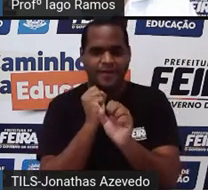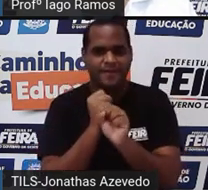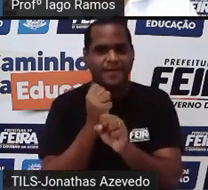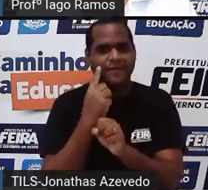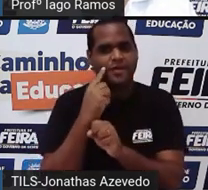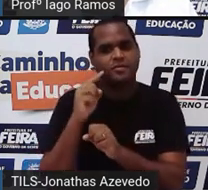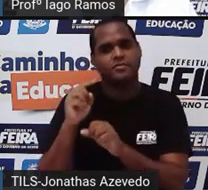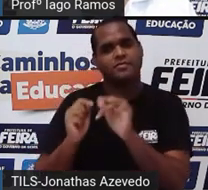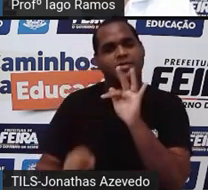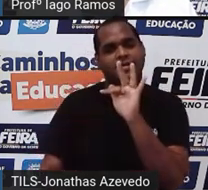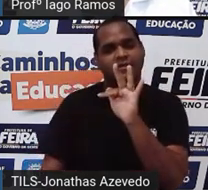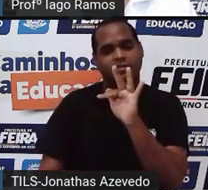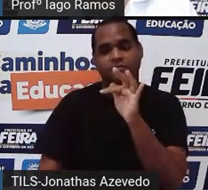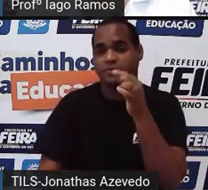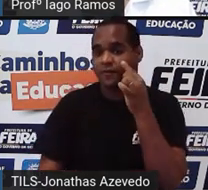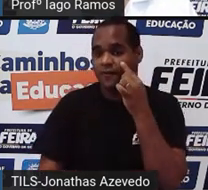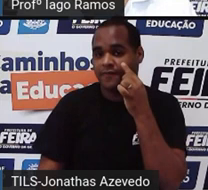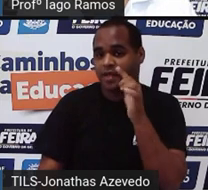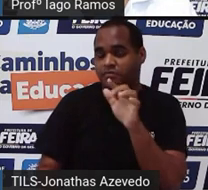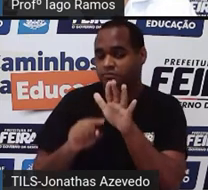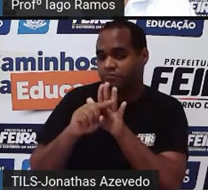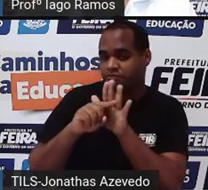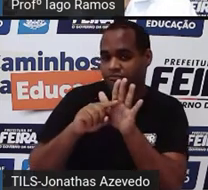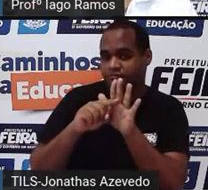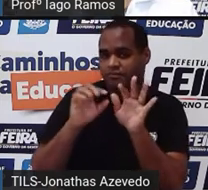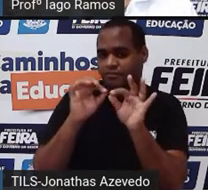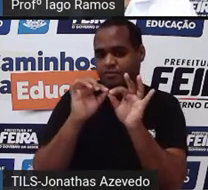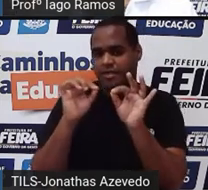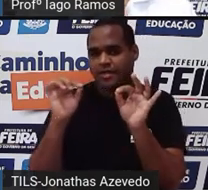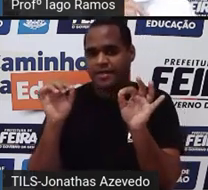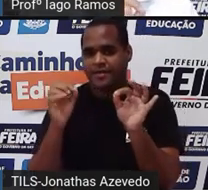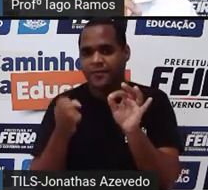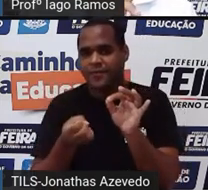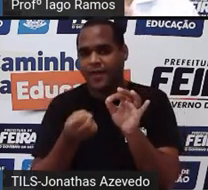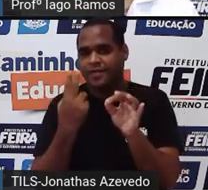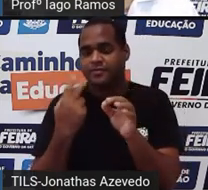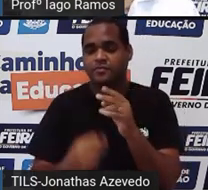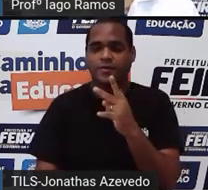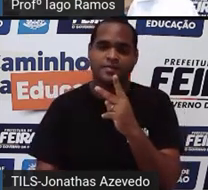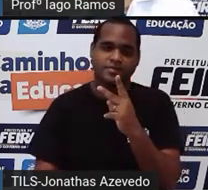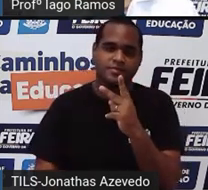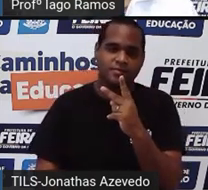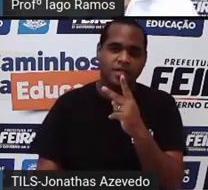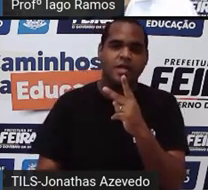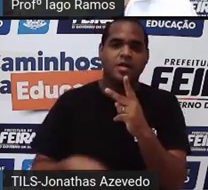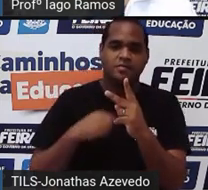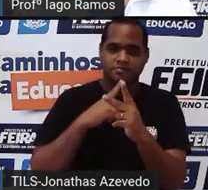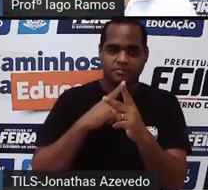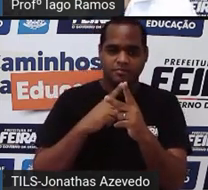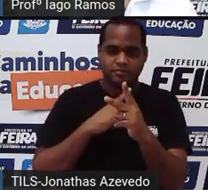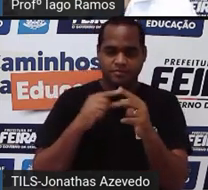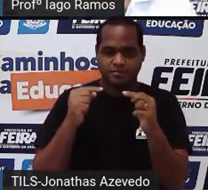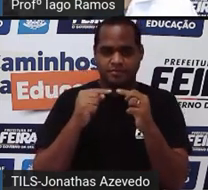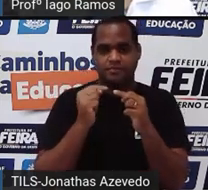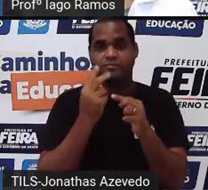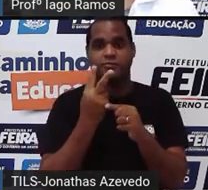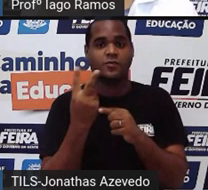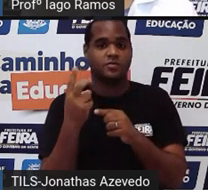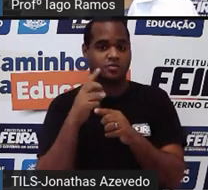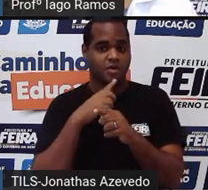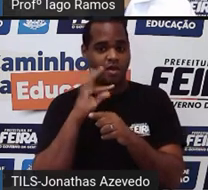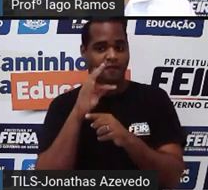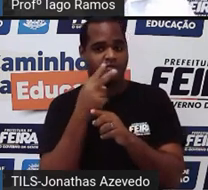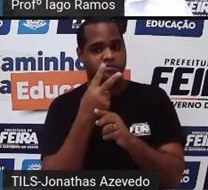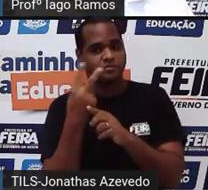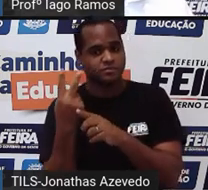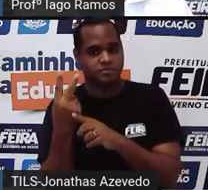ponto F, eu analiso a distância dele até a reta. Aí eu vou contando os quadradinhos da malha, São dois quadradinhos de distância do ponto